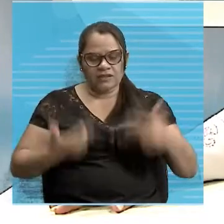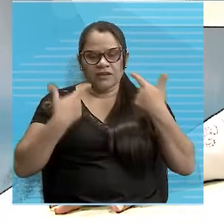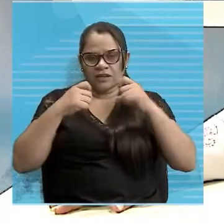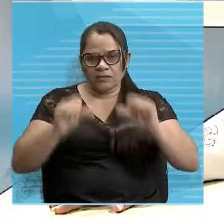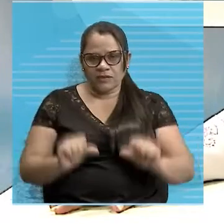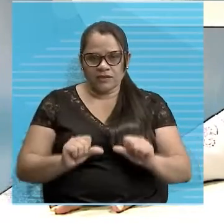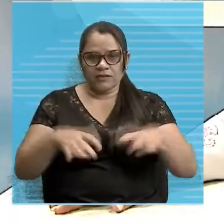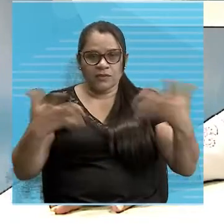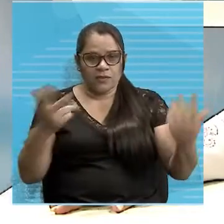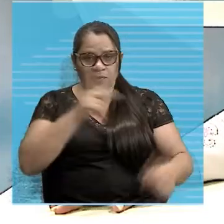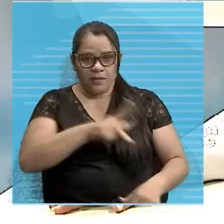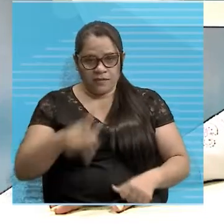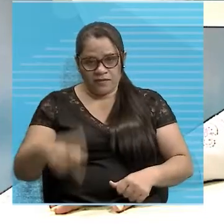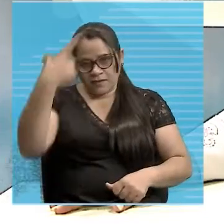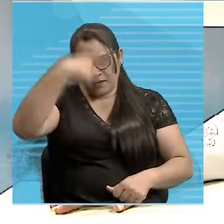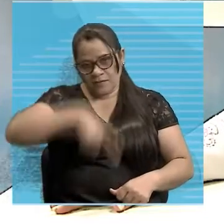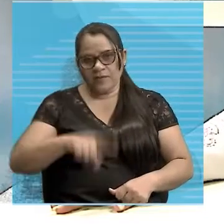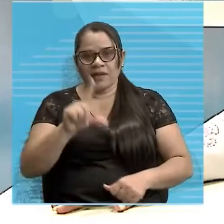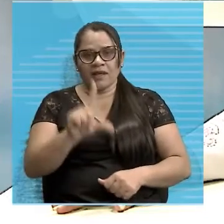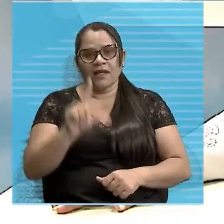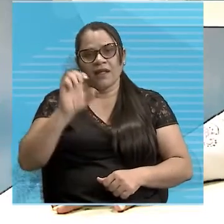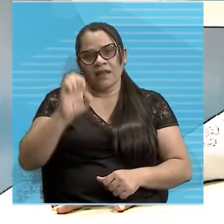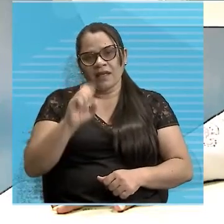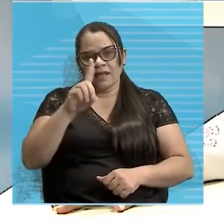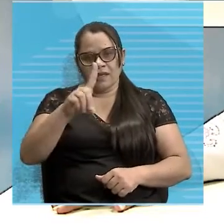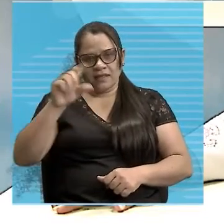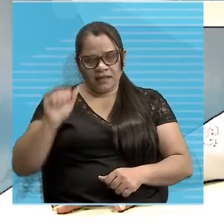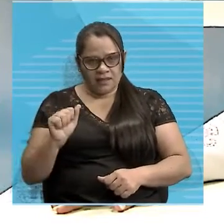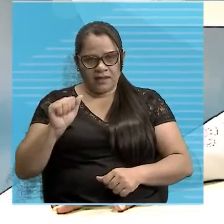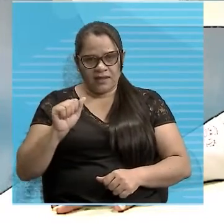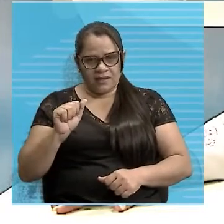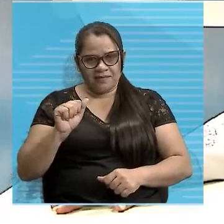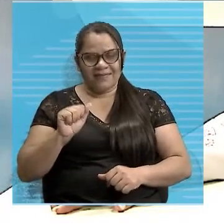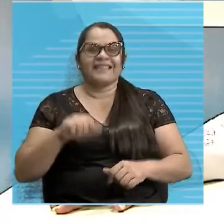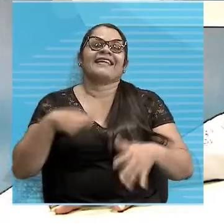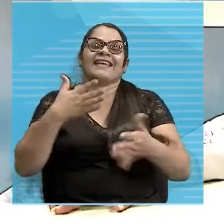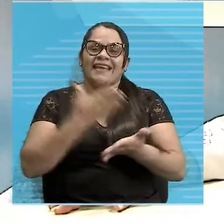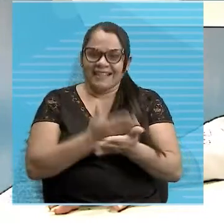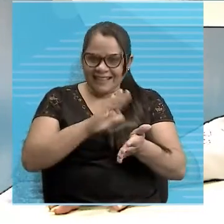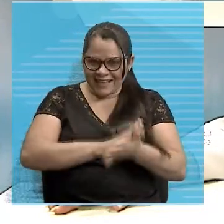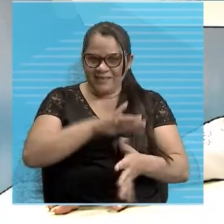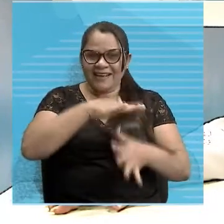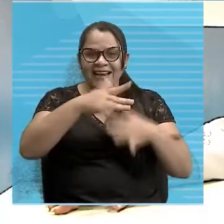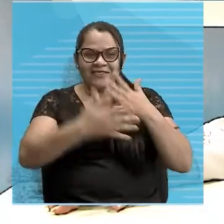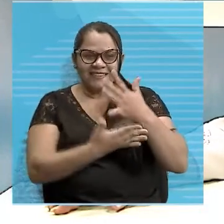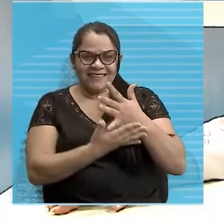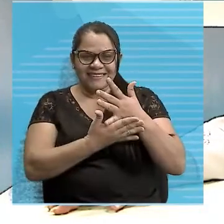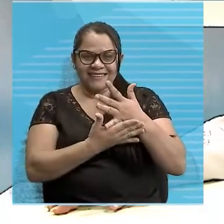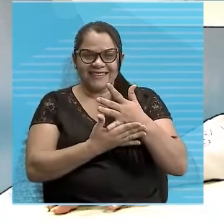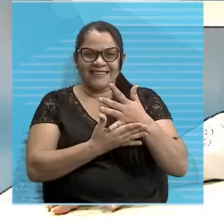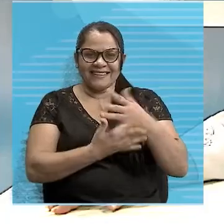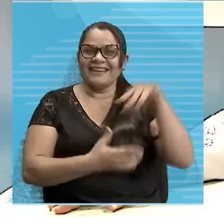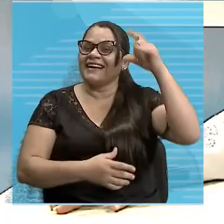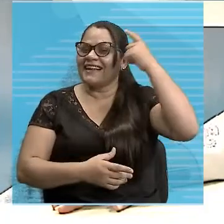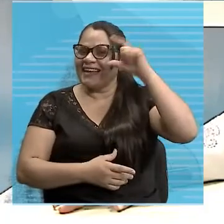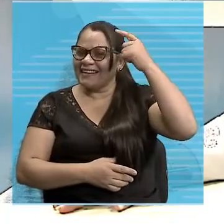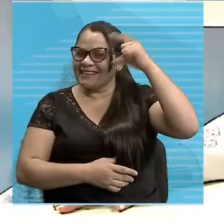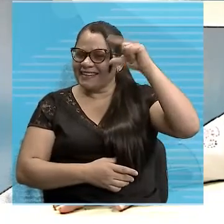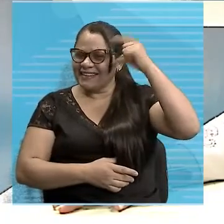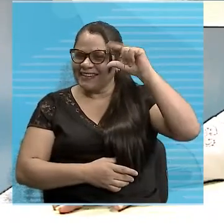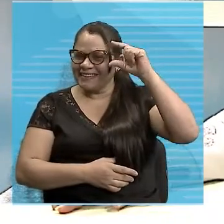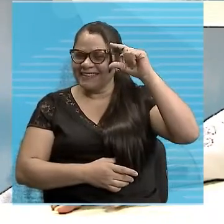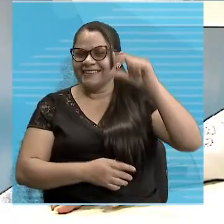Comigo, professora Flávia Leida e a professora da Libras, maravilhosa Não teu nome linda? A Cláudia